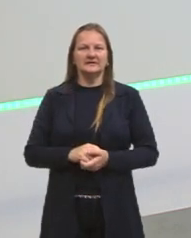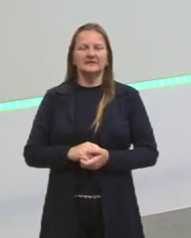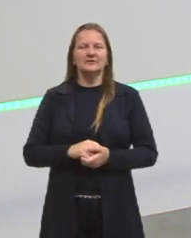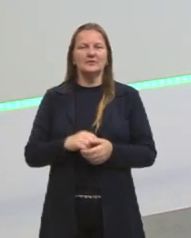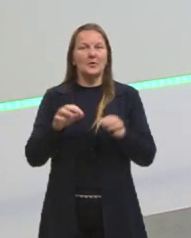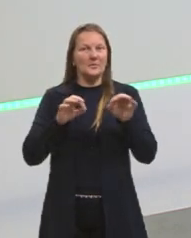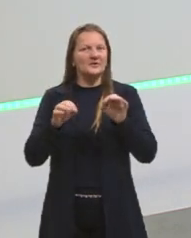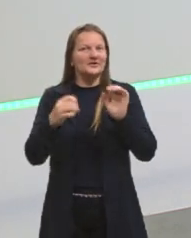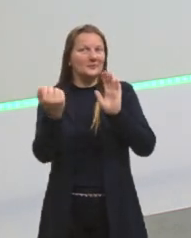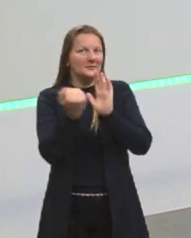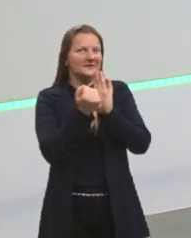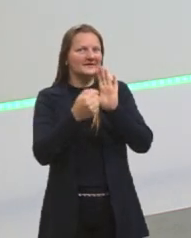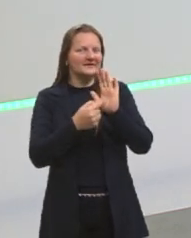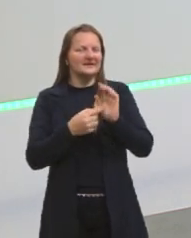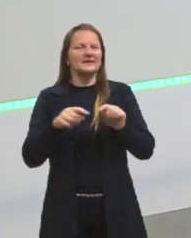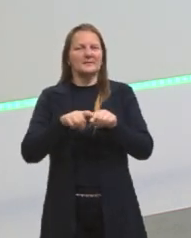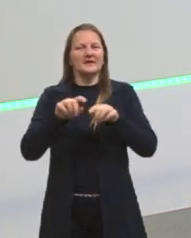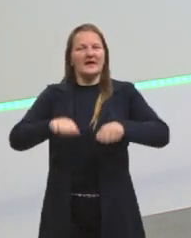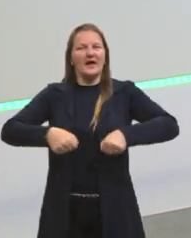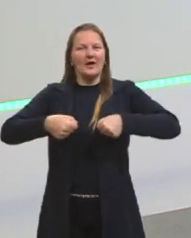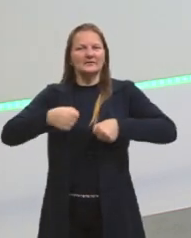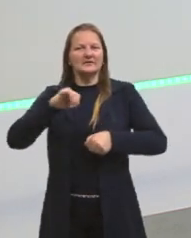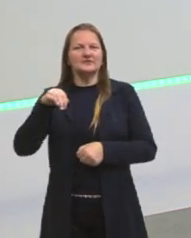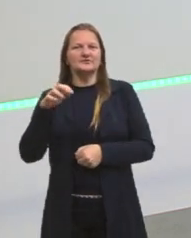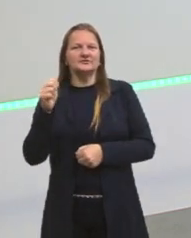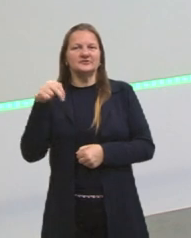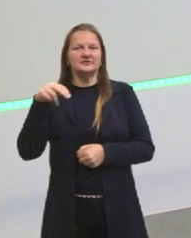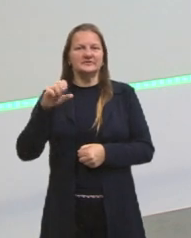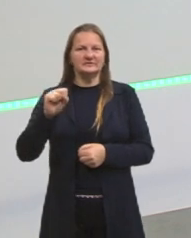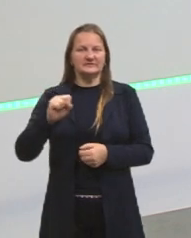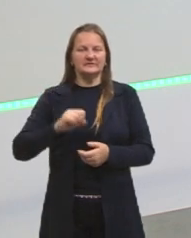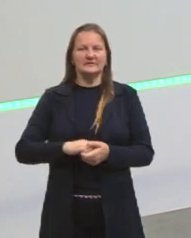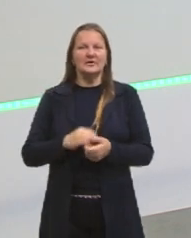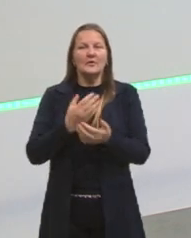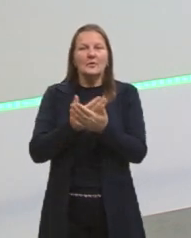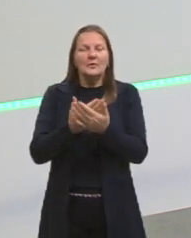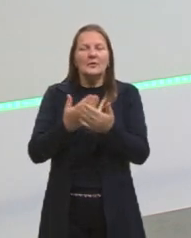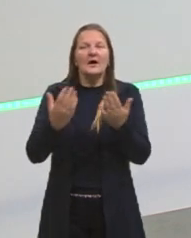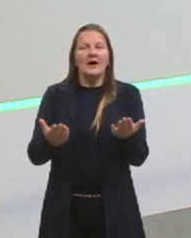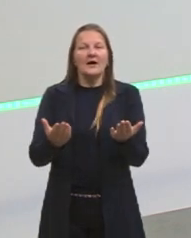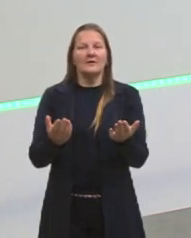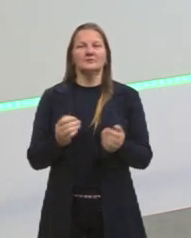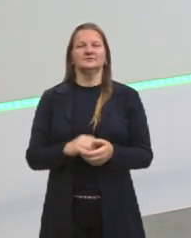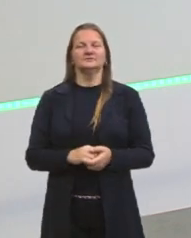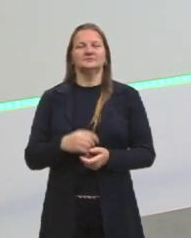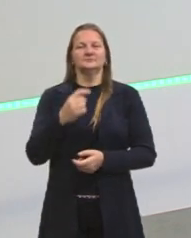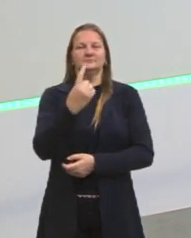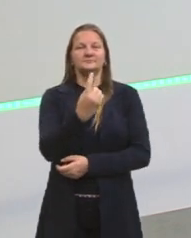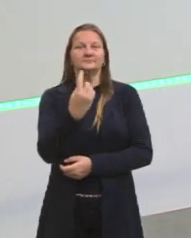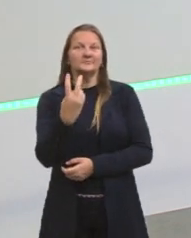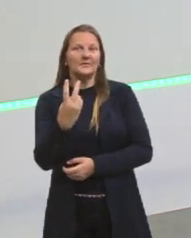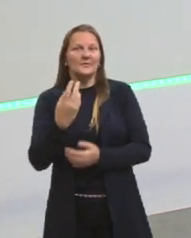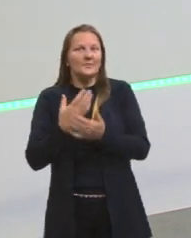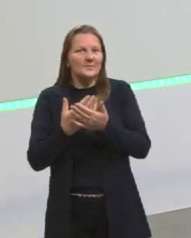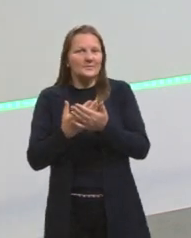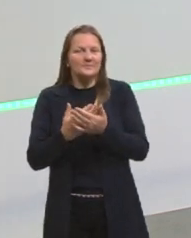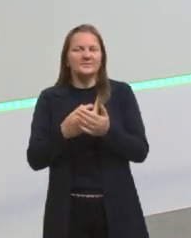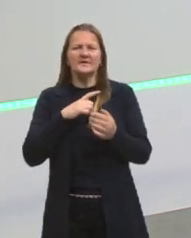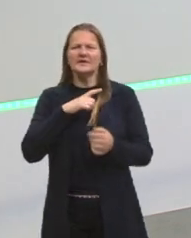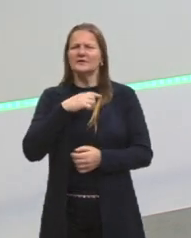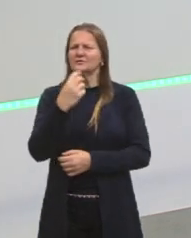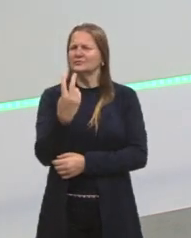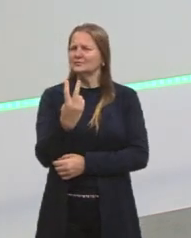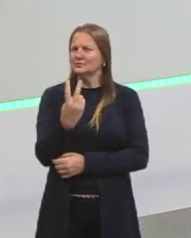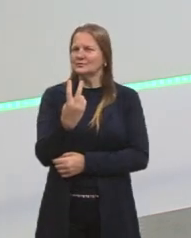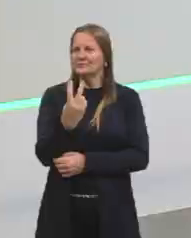projeto e calças jeans. Vamos começar nossa aula então, nossa 12ª aula. Hoje eu tenho duas